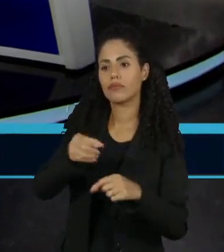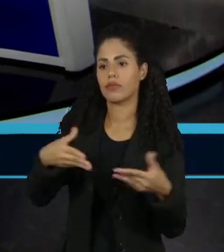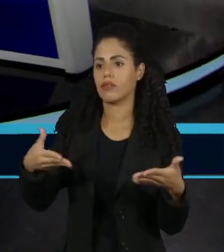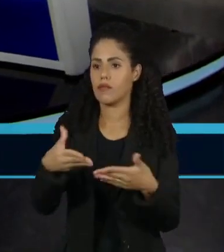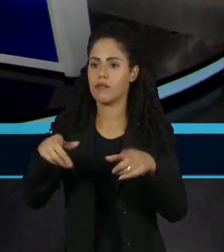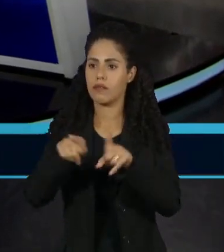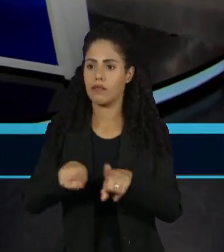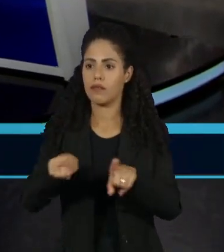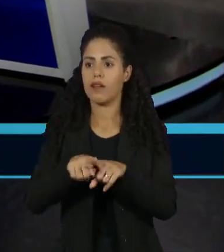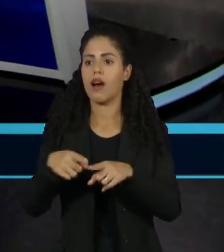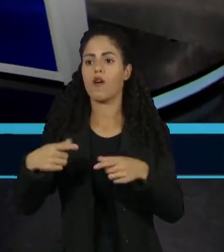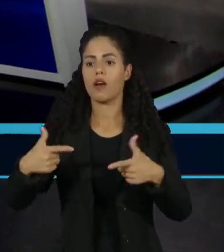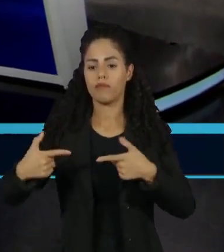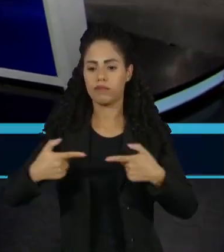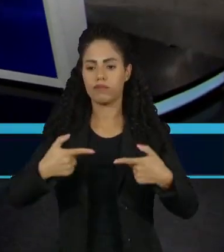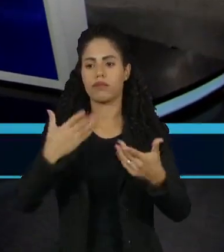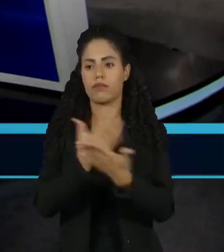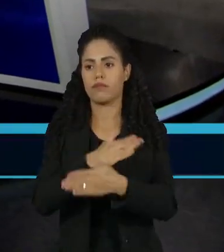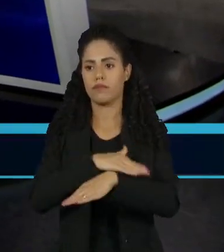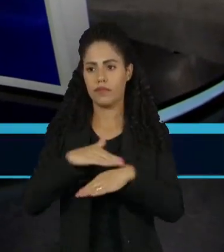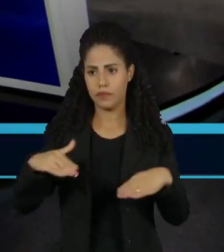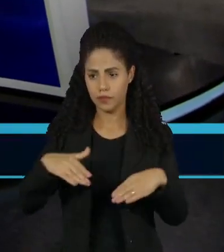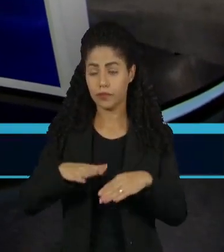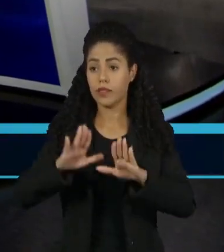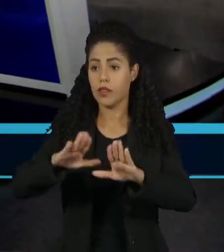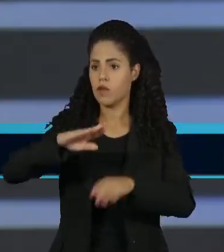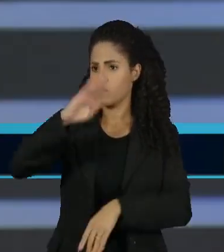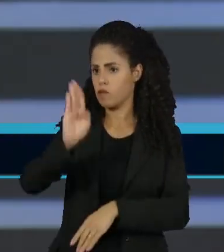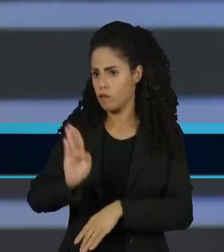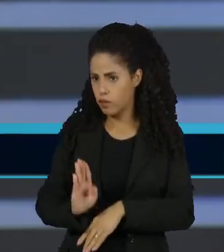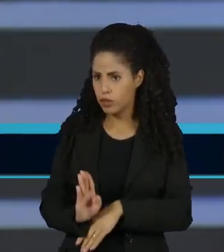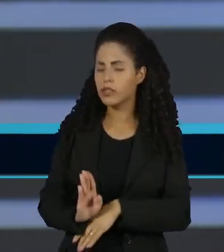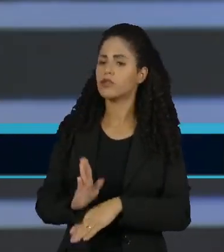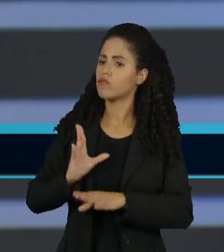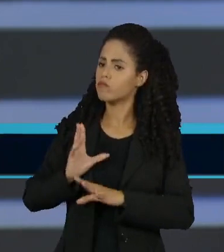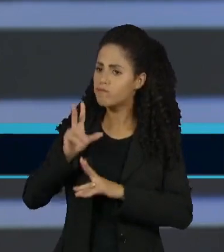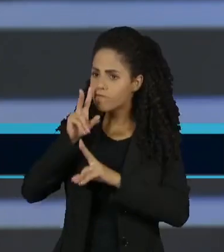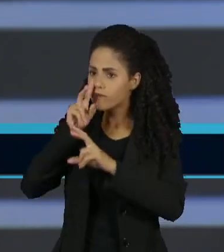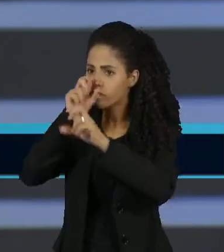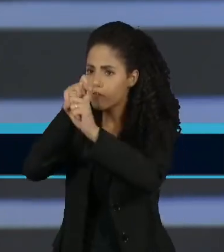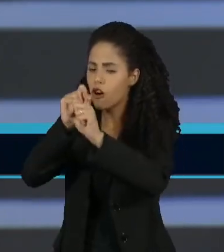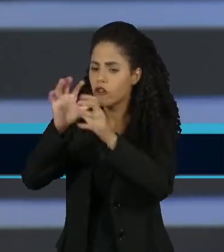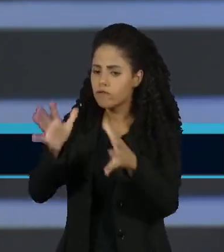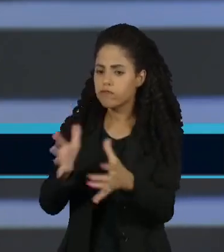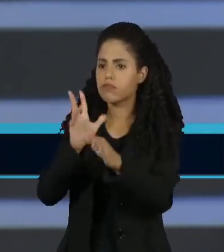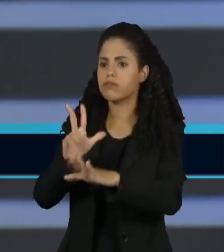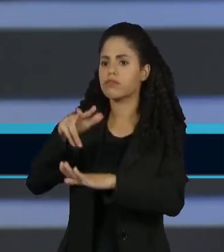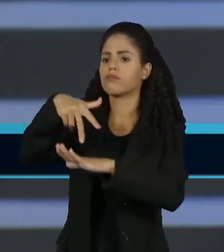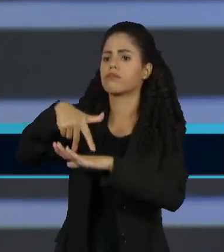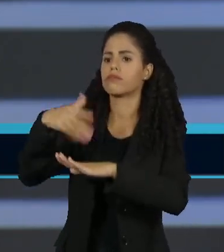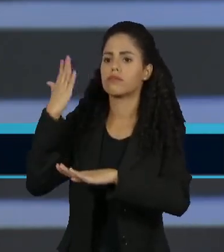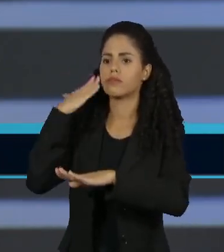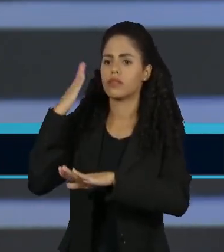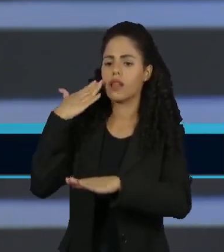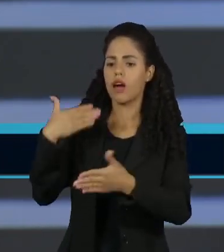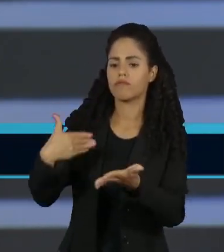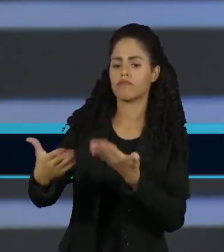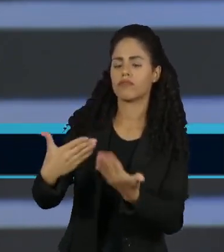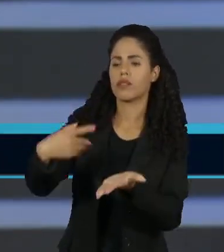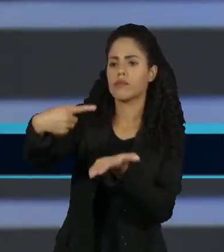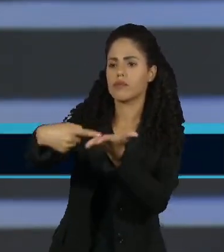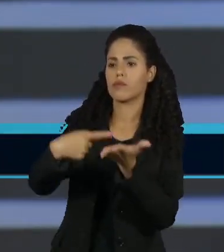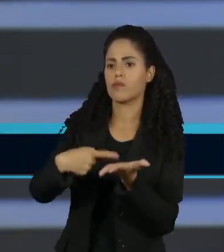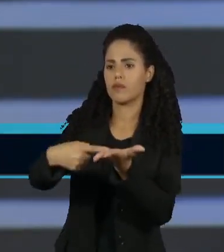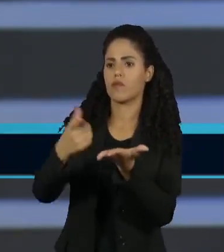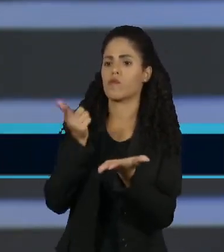de um cessar-fogo. Então, a avaliação é de que o Brasil sai fortalecido pela capacidade que teve de negociar com esses diferentes